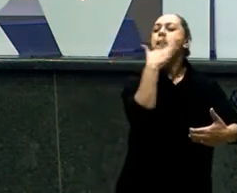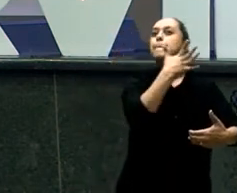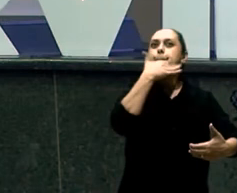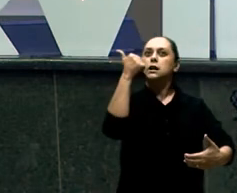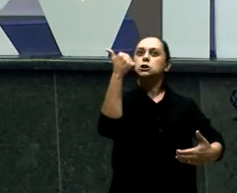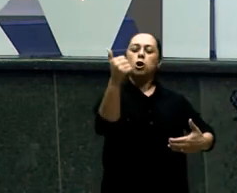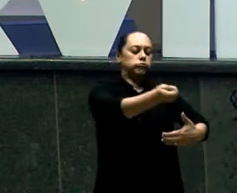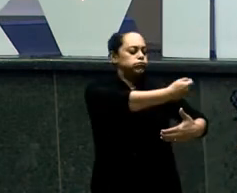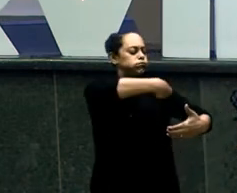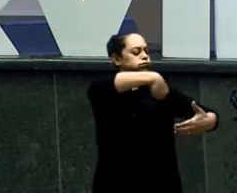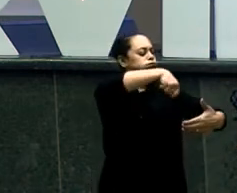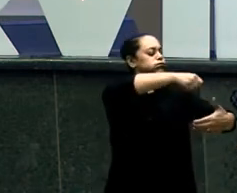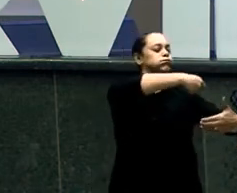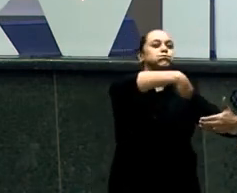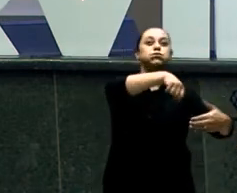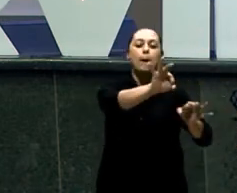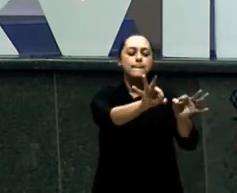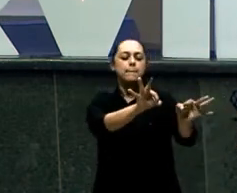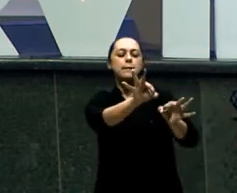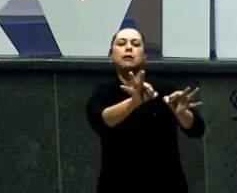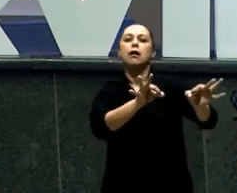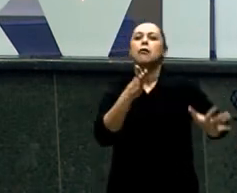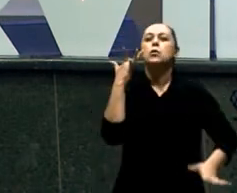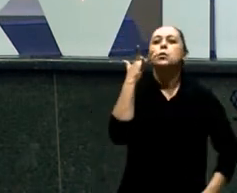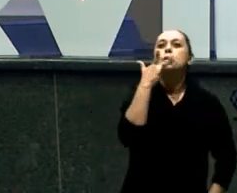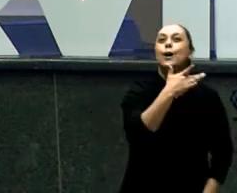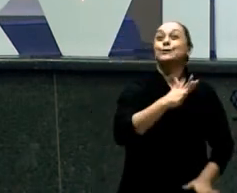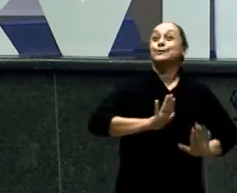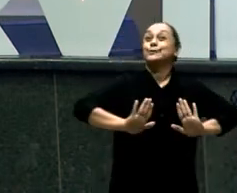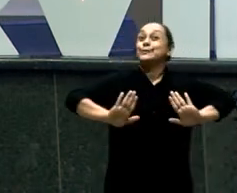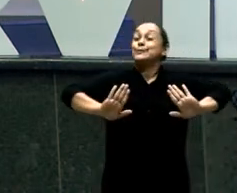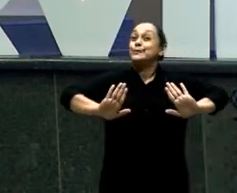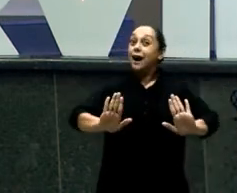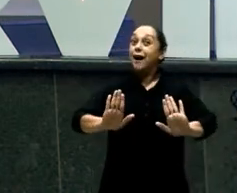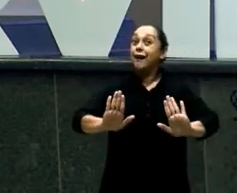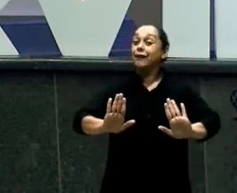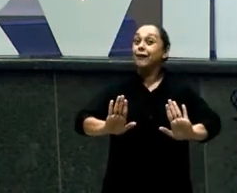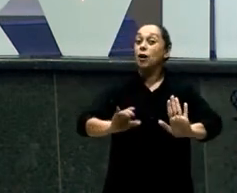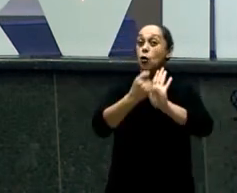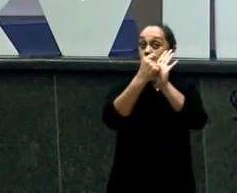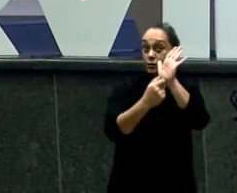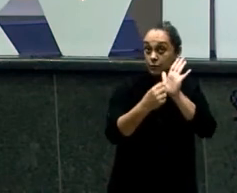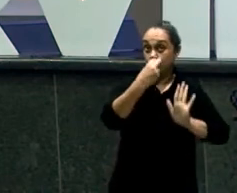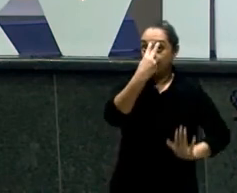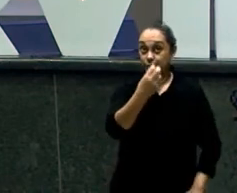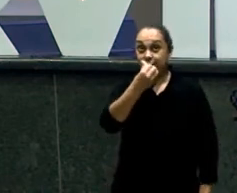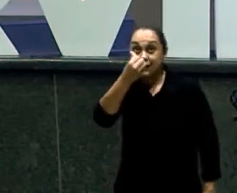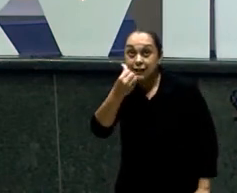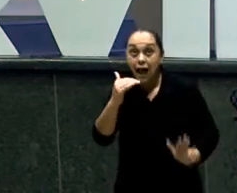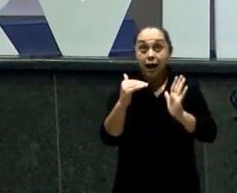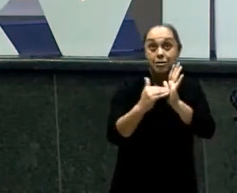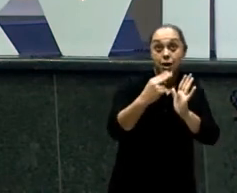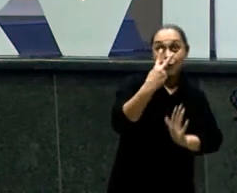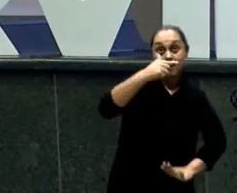Só que Entre o Versículo 26 E o Versículo 27 E é aqui Que a